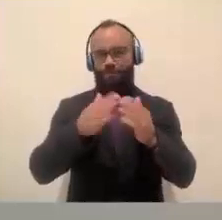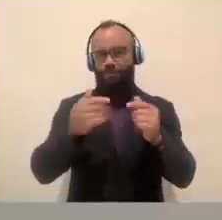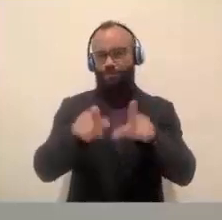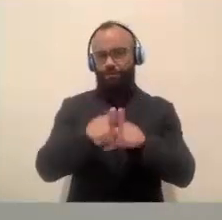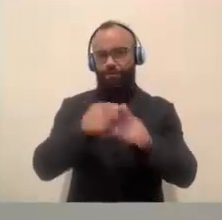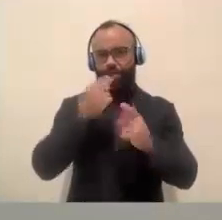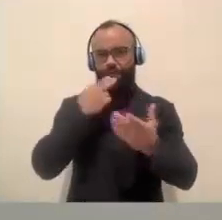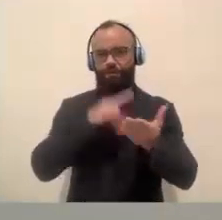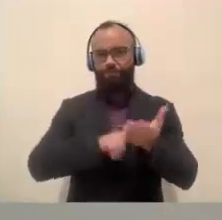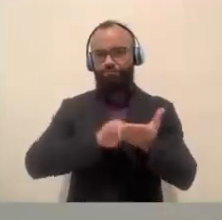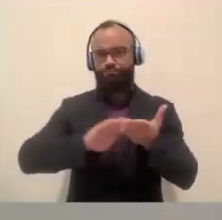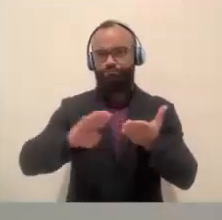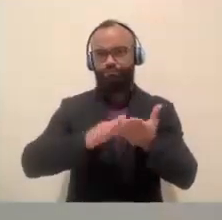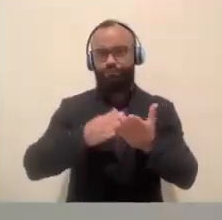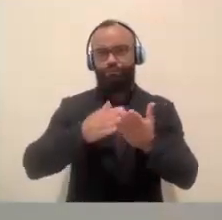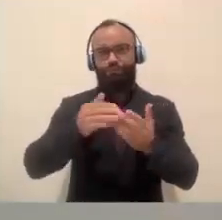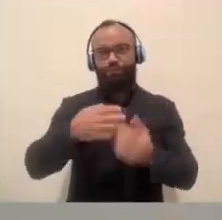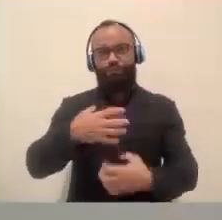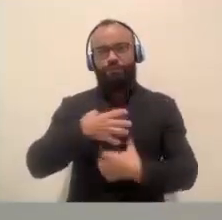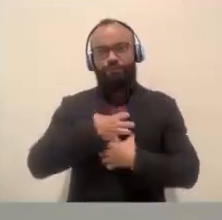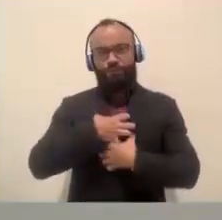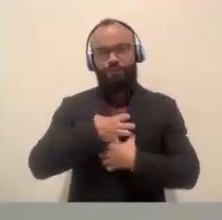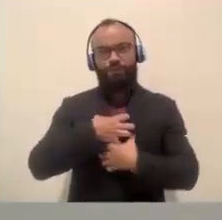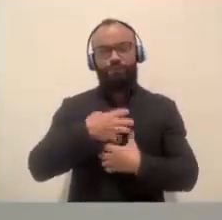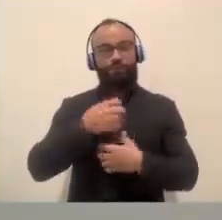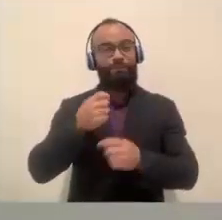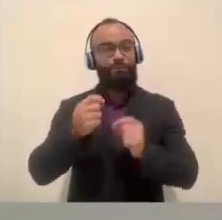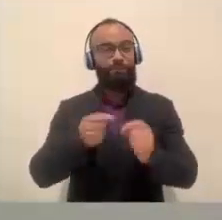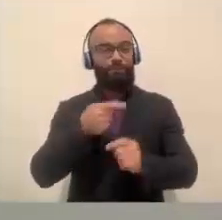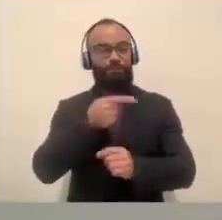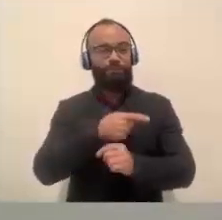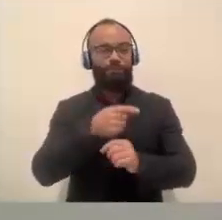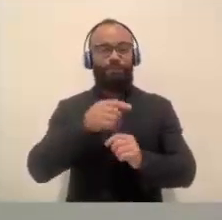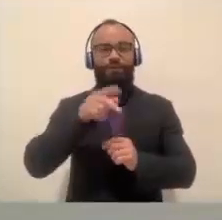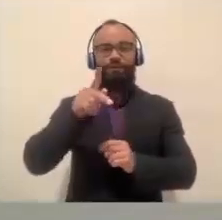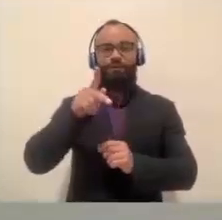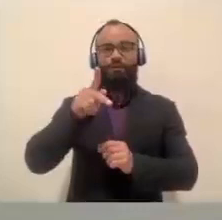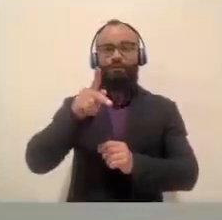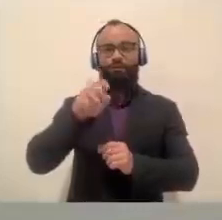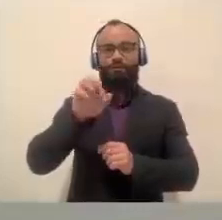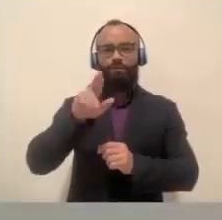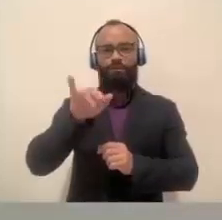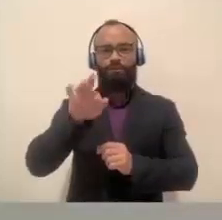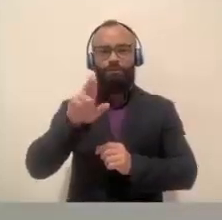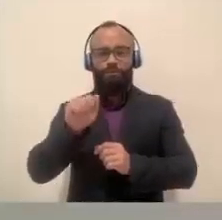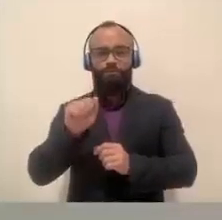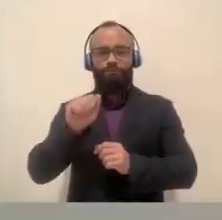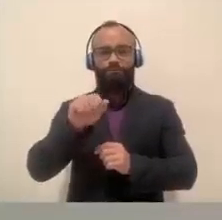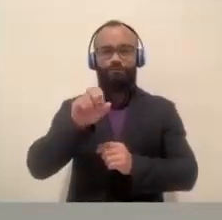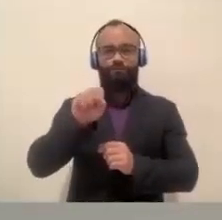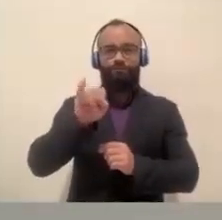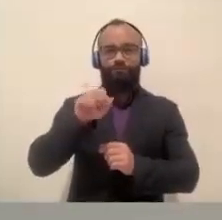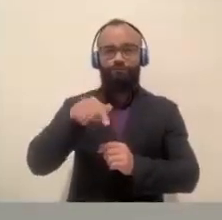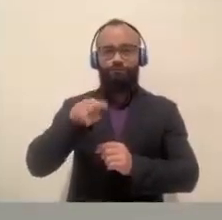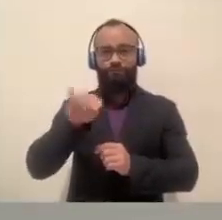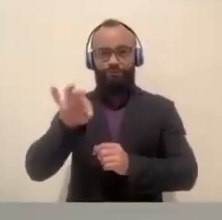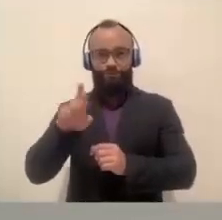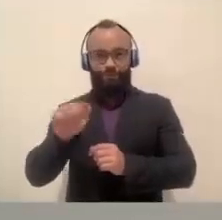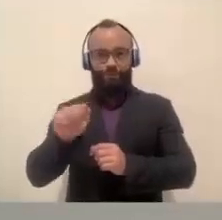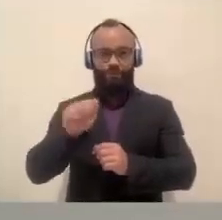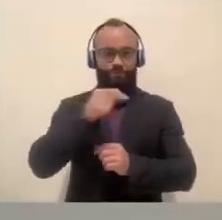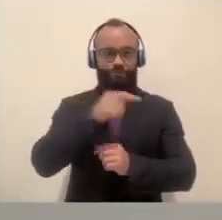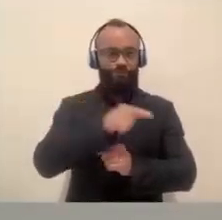do seu Alei Siqueira. Seu Alei Siqueira faleceu na semana passada, muitas pessoas aqui conhecem.